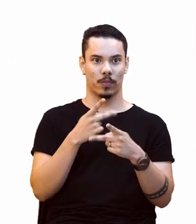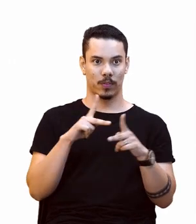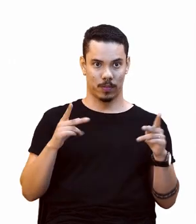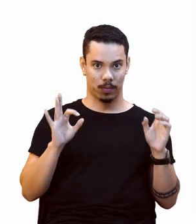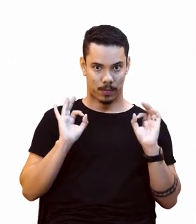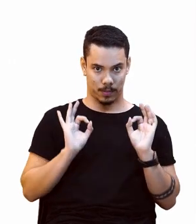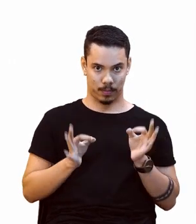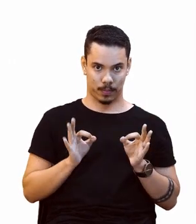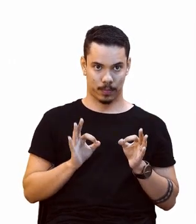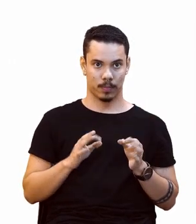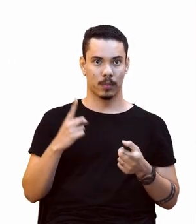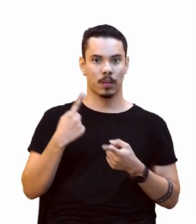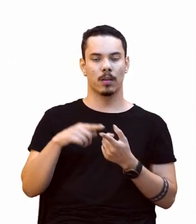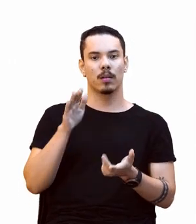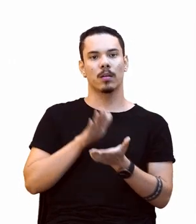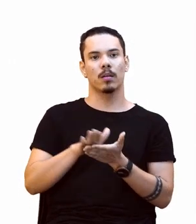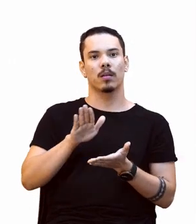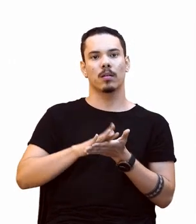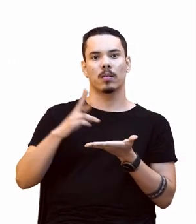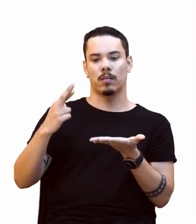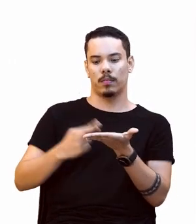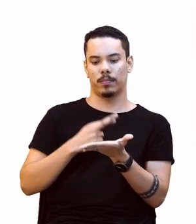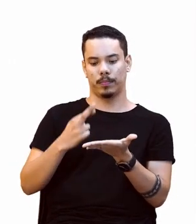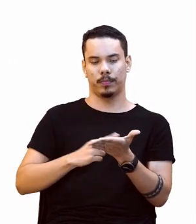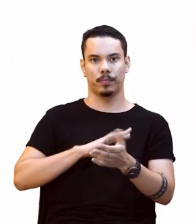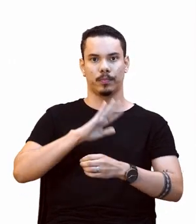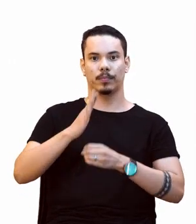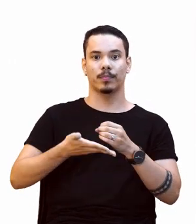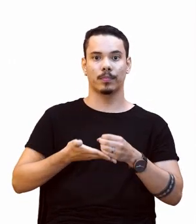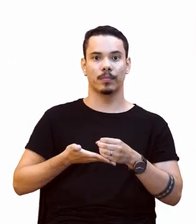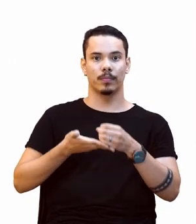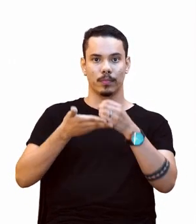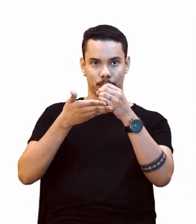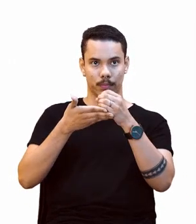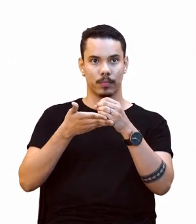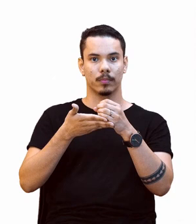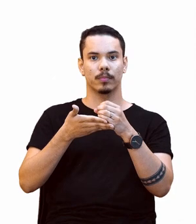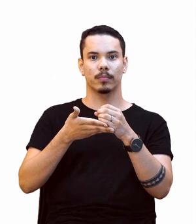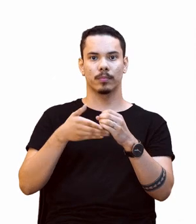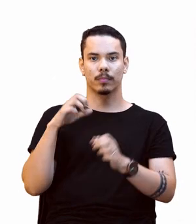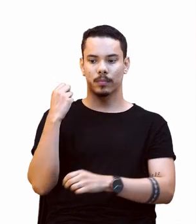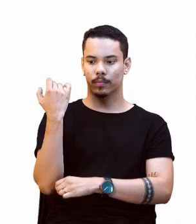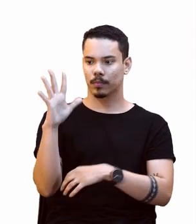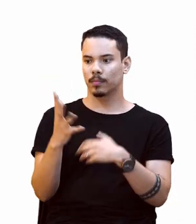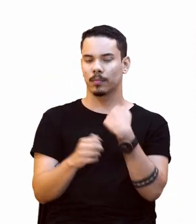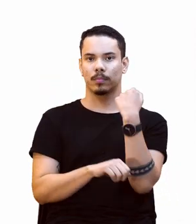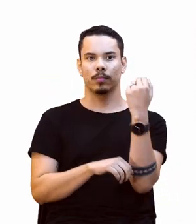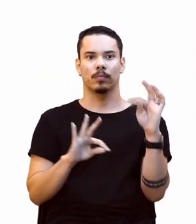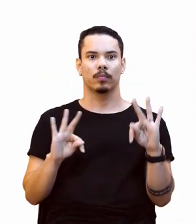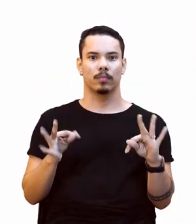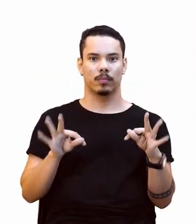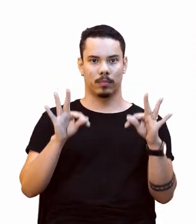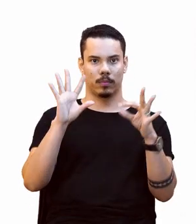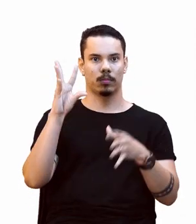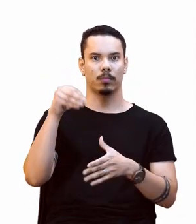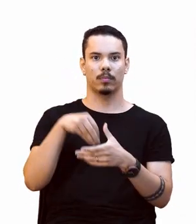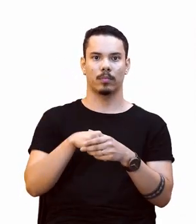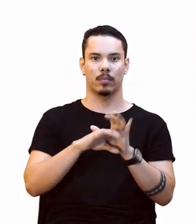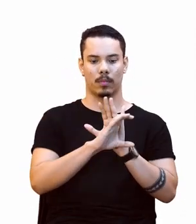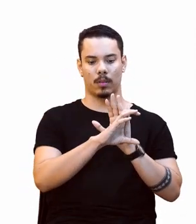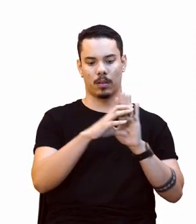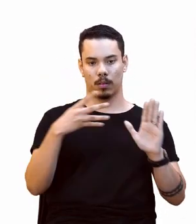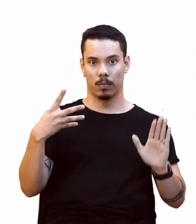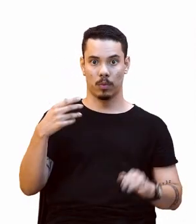foi publicado na revista Sustentabilidade, Meio Ambiente e Tecnologia. Tá lá no capítulo 11,